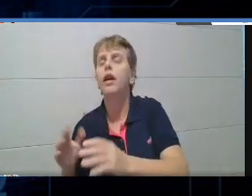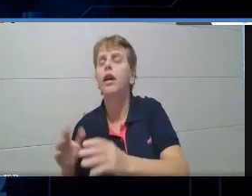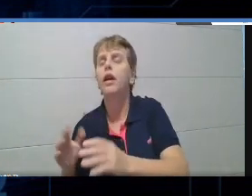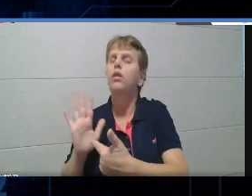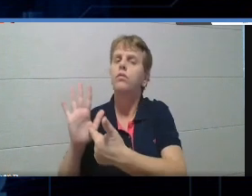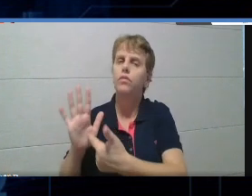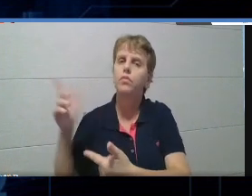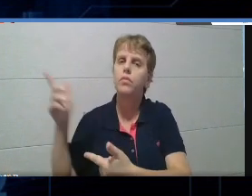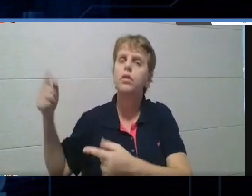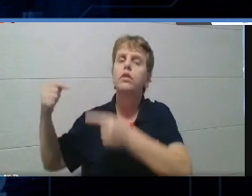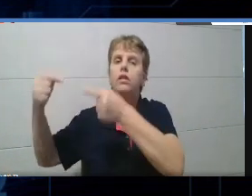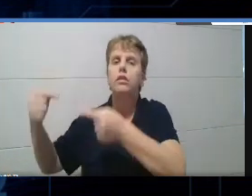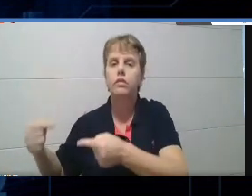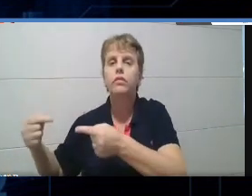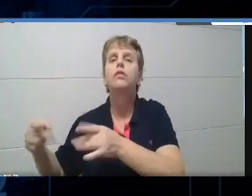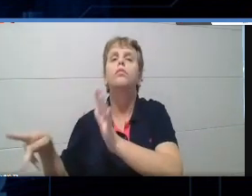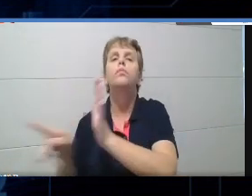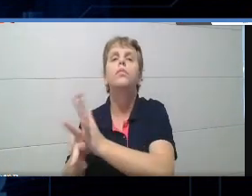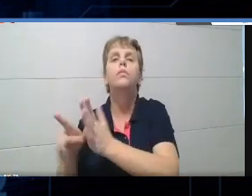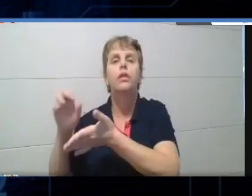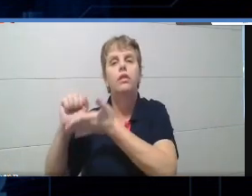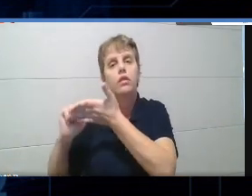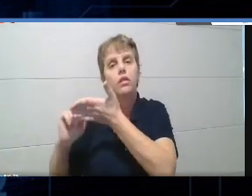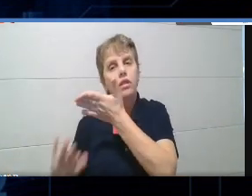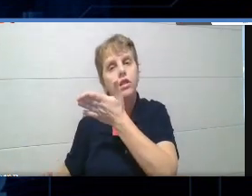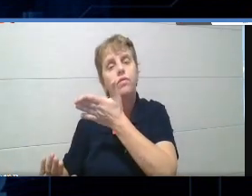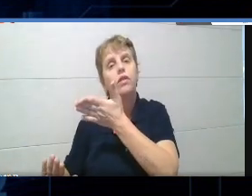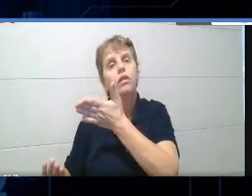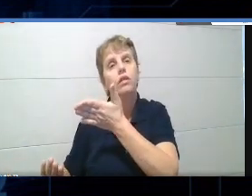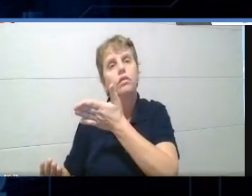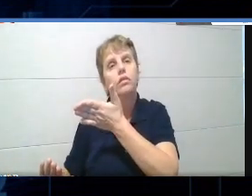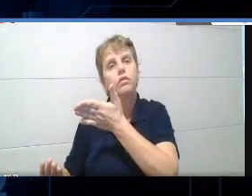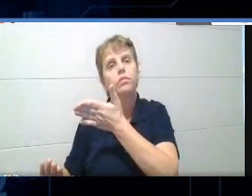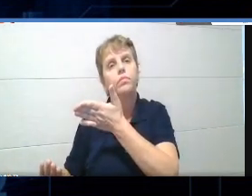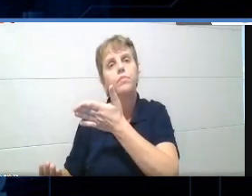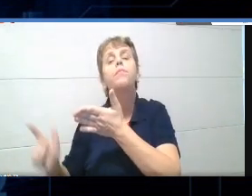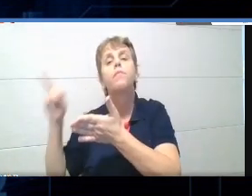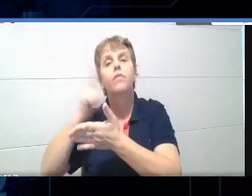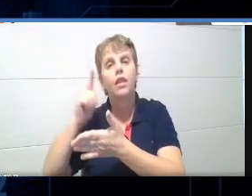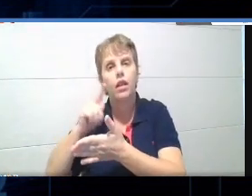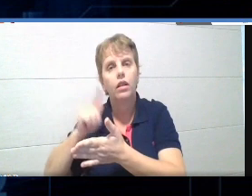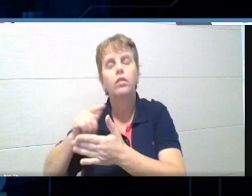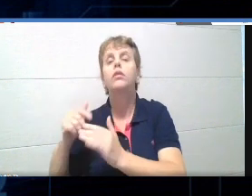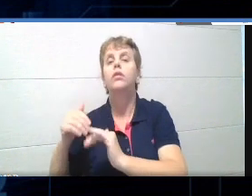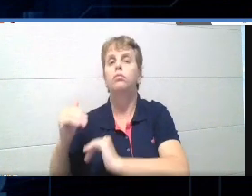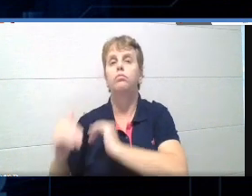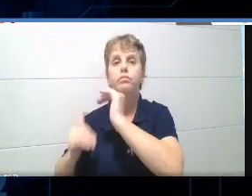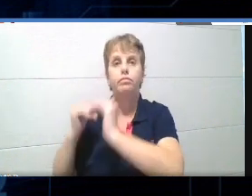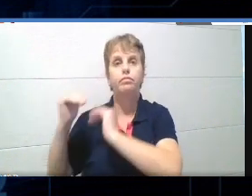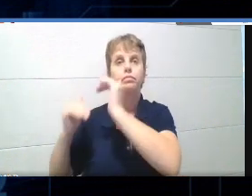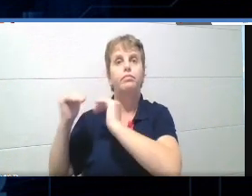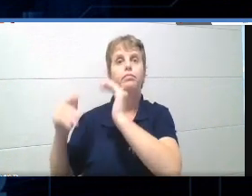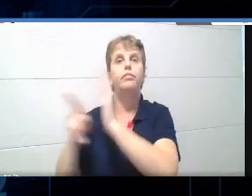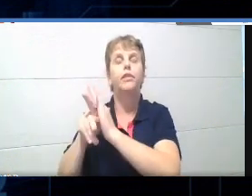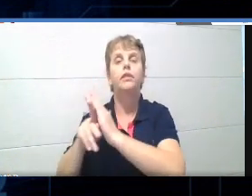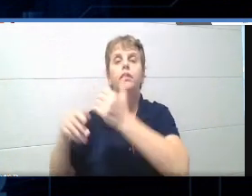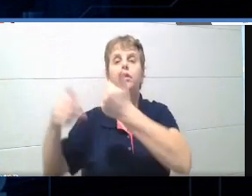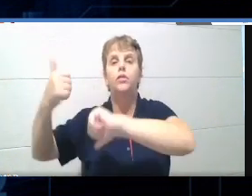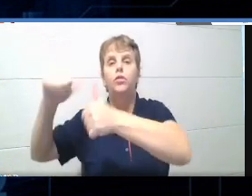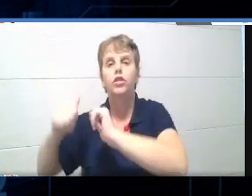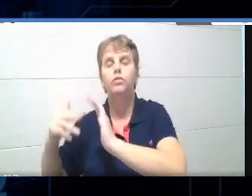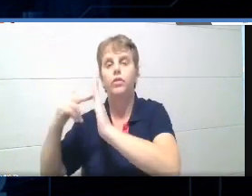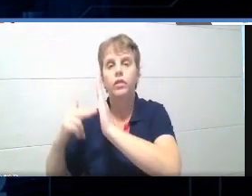né, na questão da atividade para que essa atividade possa se tornar um processo avaliativo de qualidade, né,